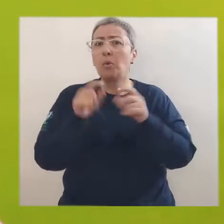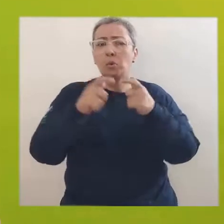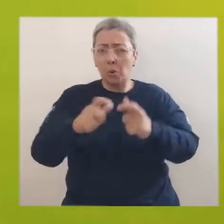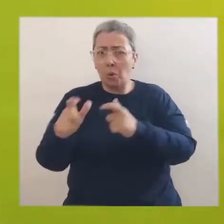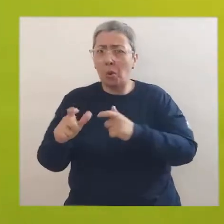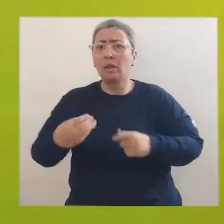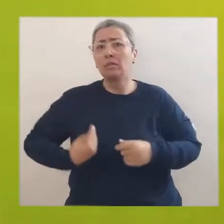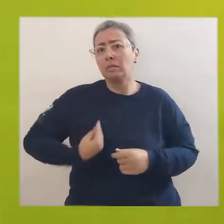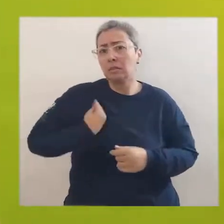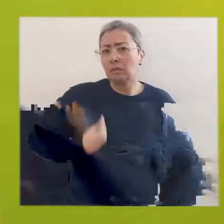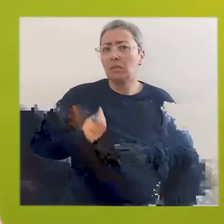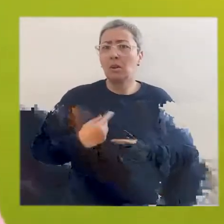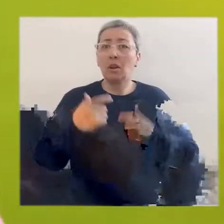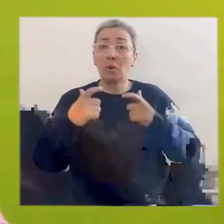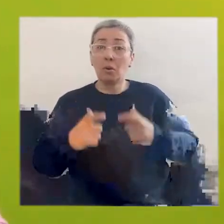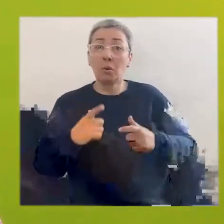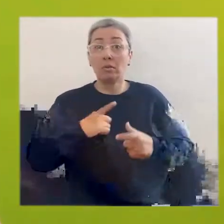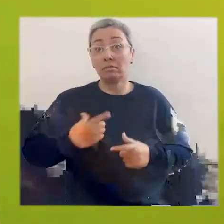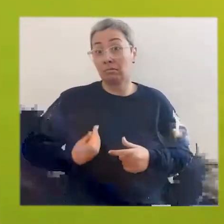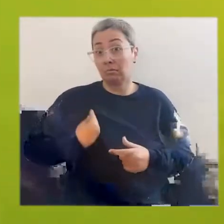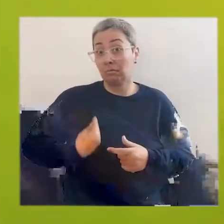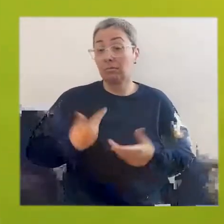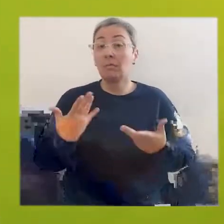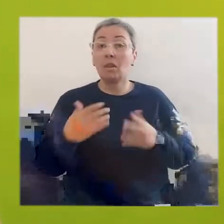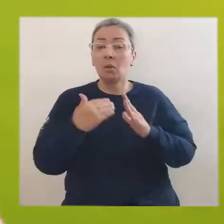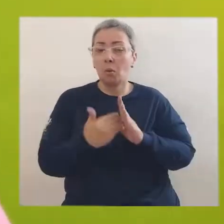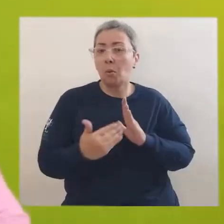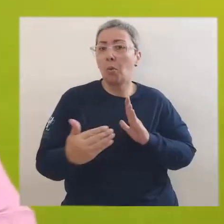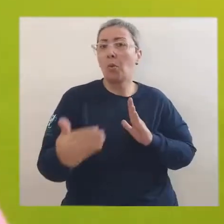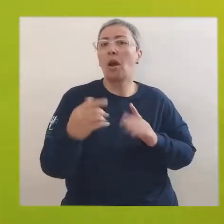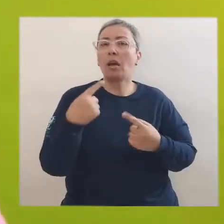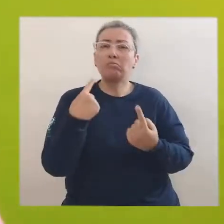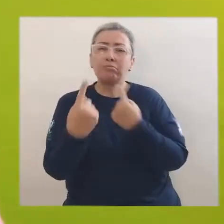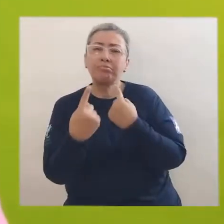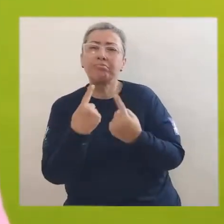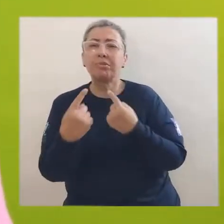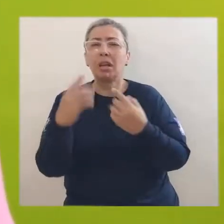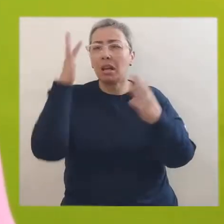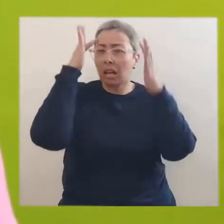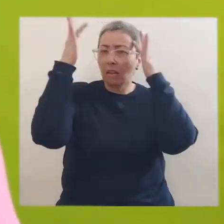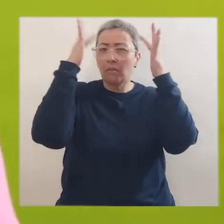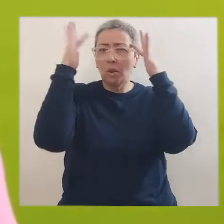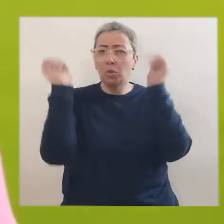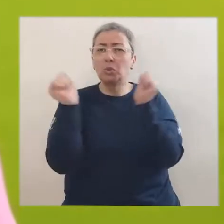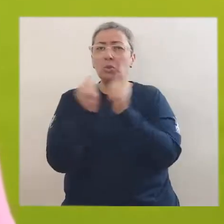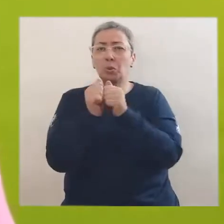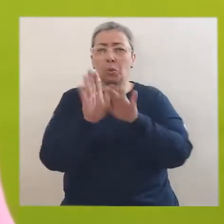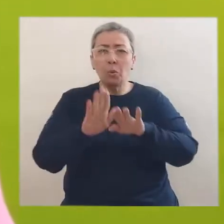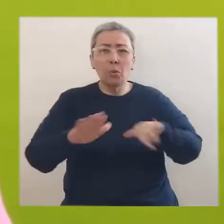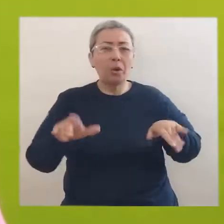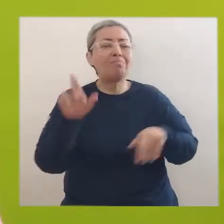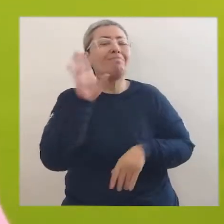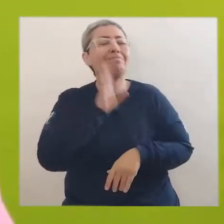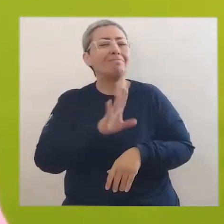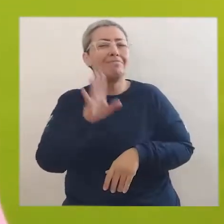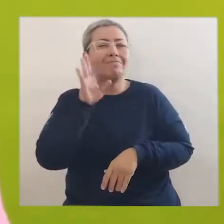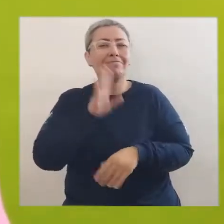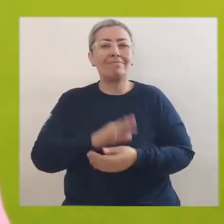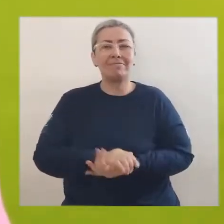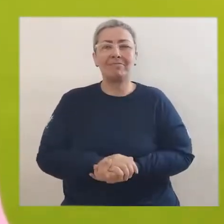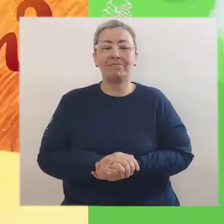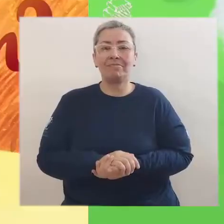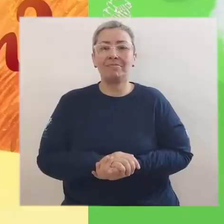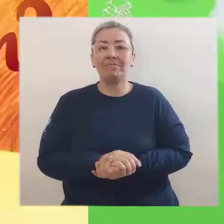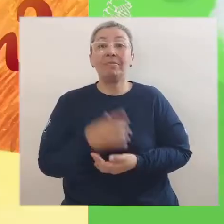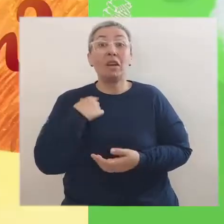dos lugares de vivência, de onde nós estamos. Partimos para um diálogo e reflexão com as crianças que foi muito